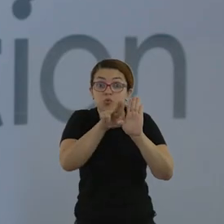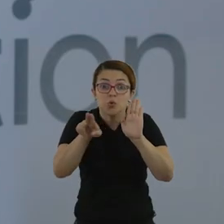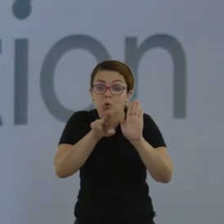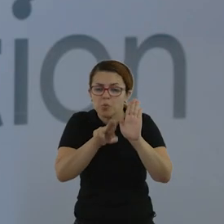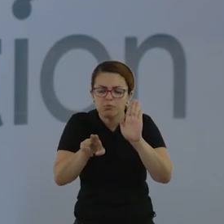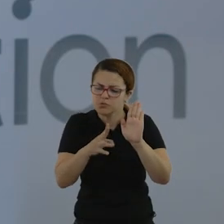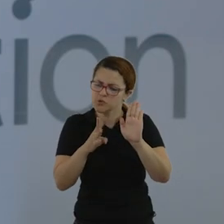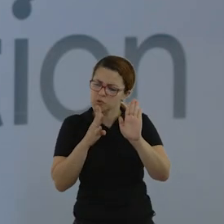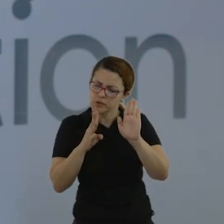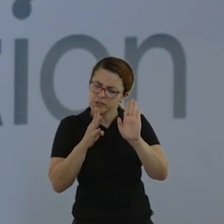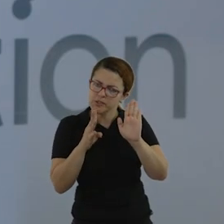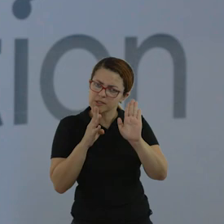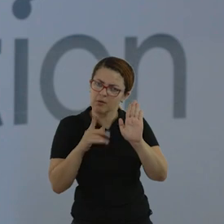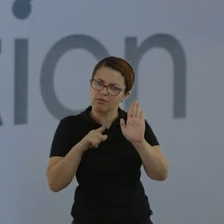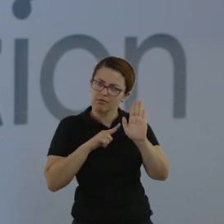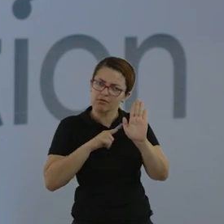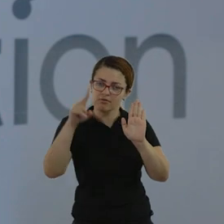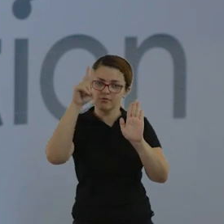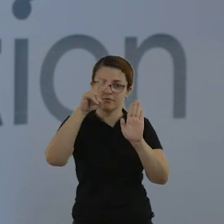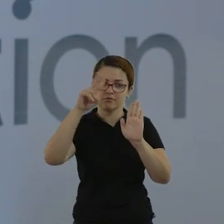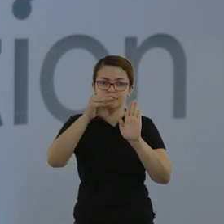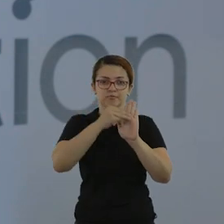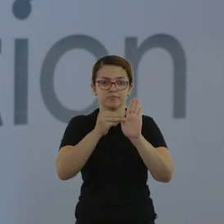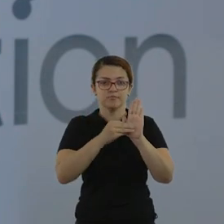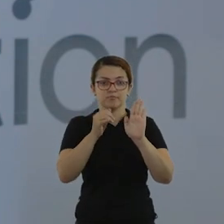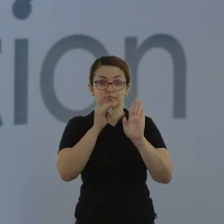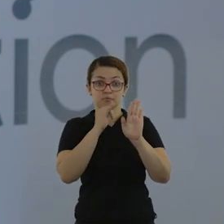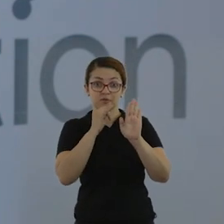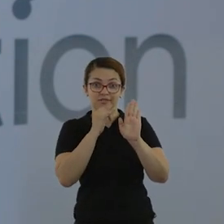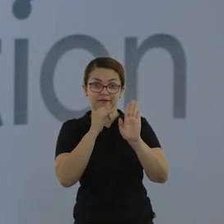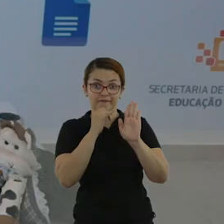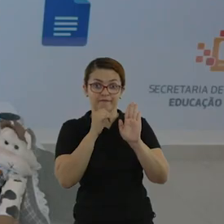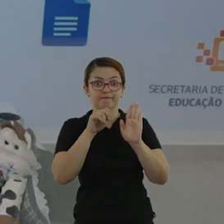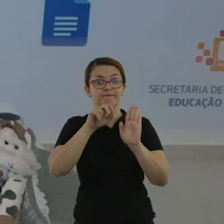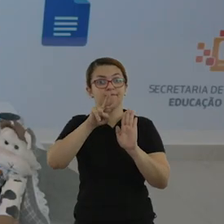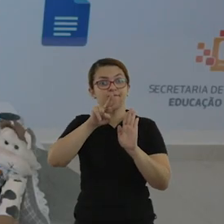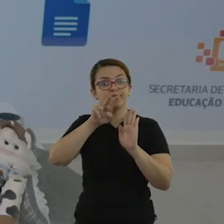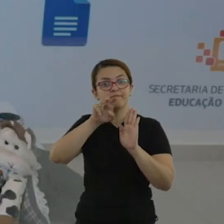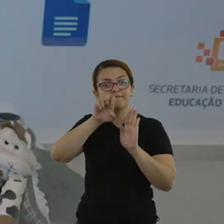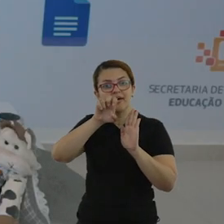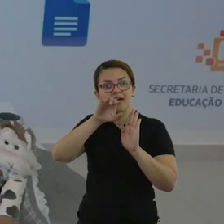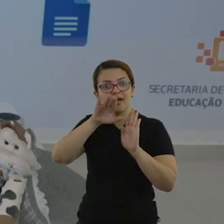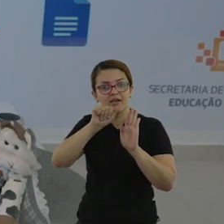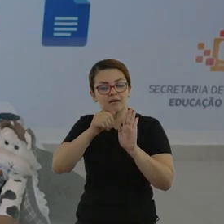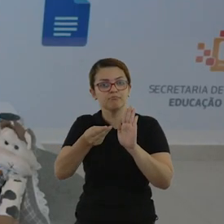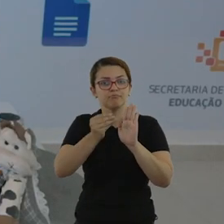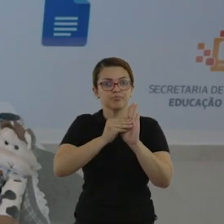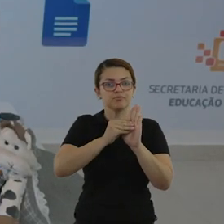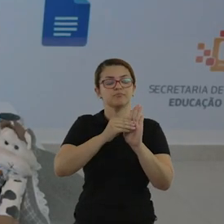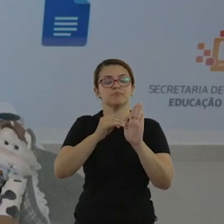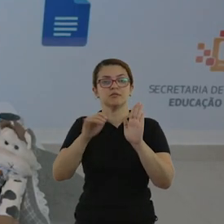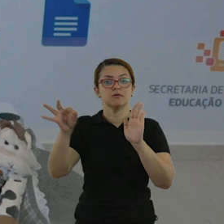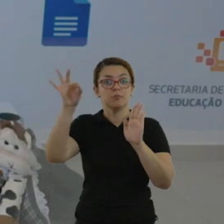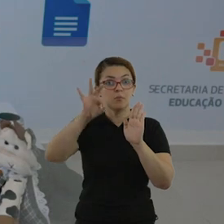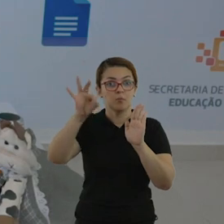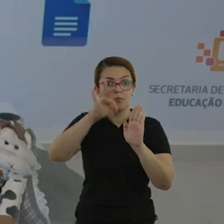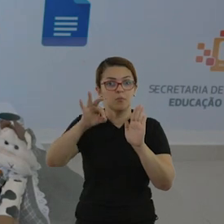Liste todos os personagens que você conheceu na história. Por exemplo, a velha,